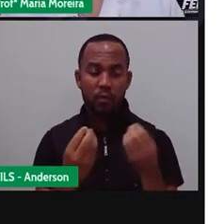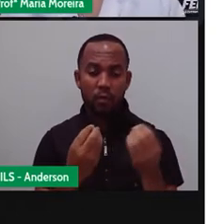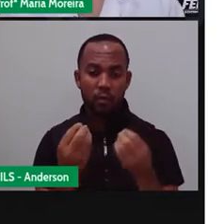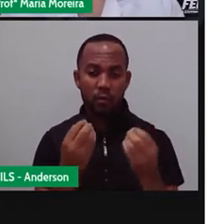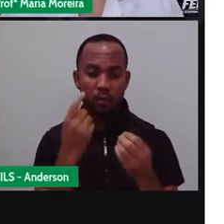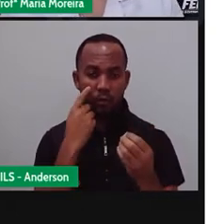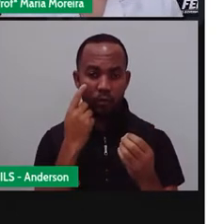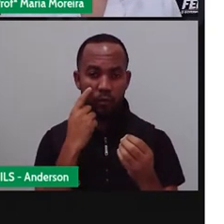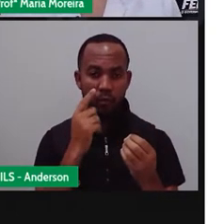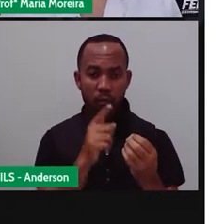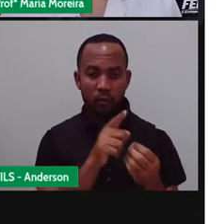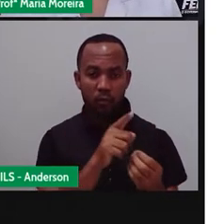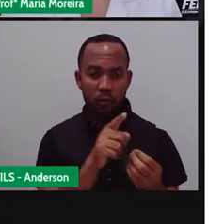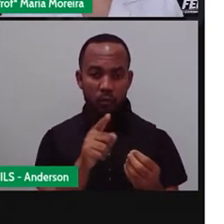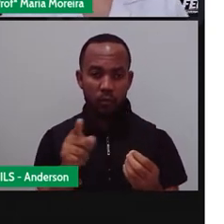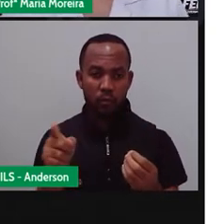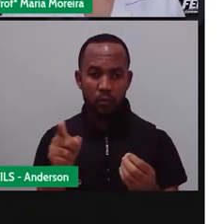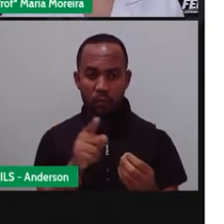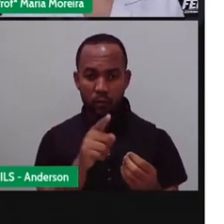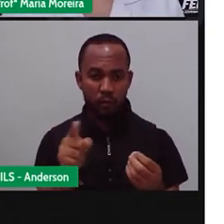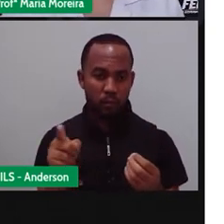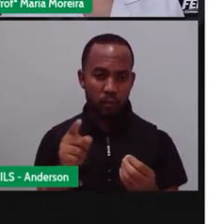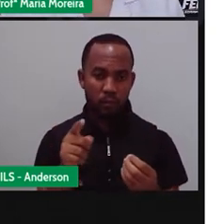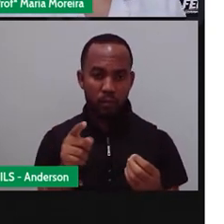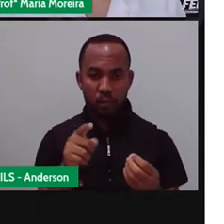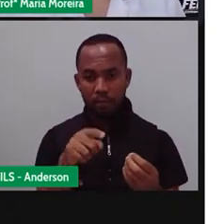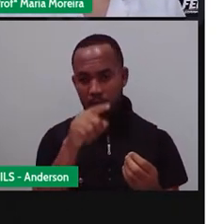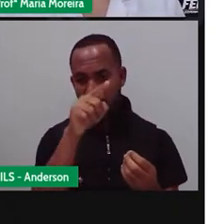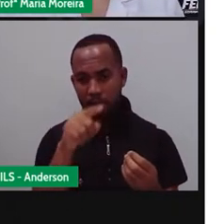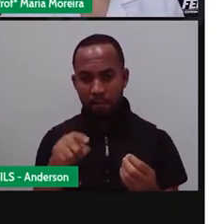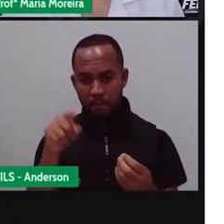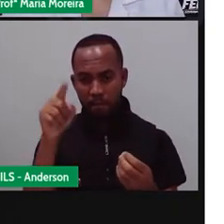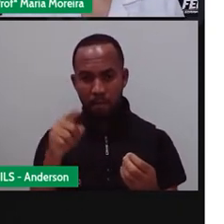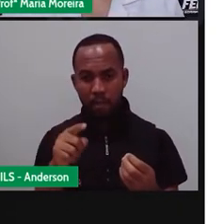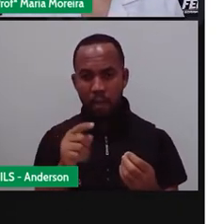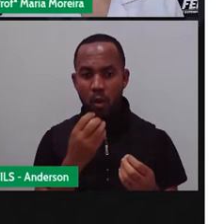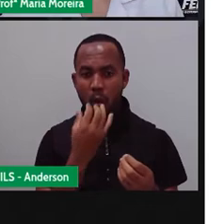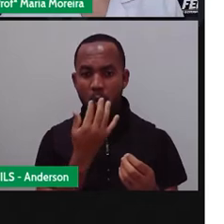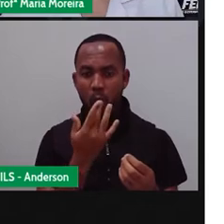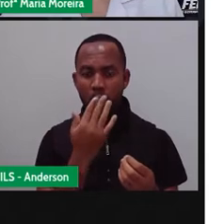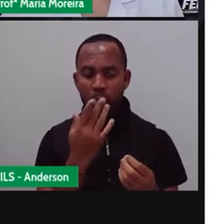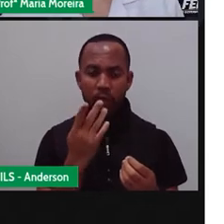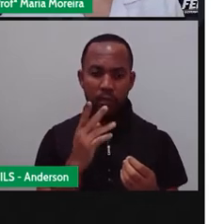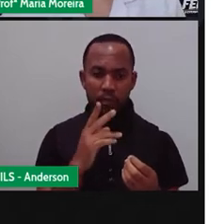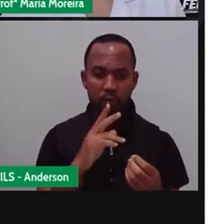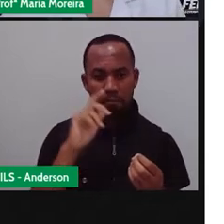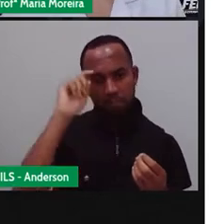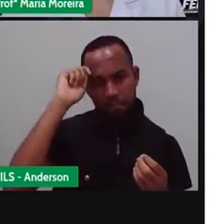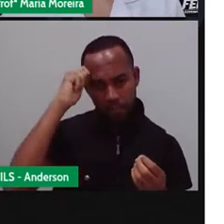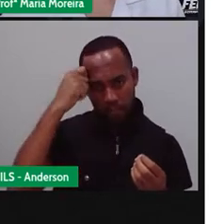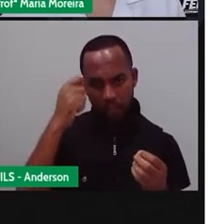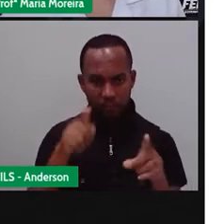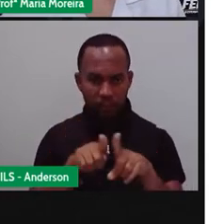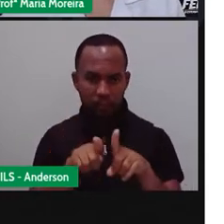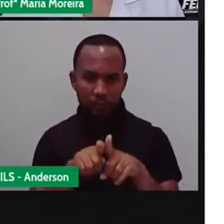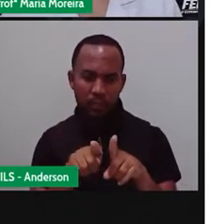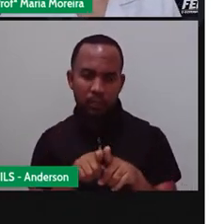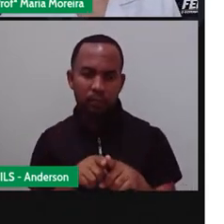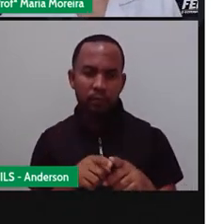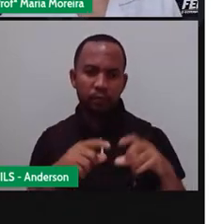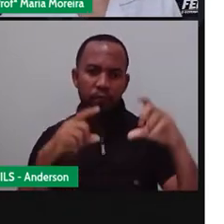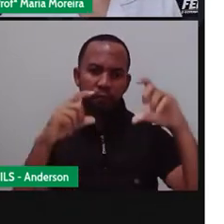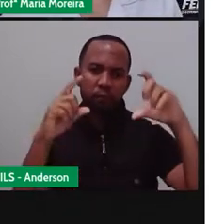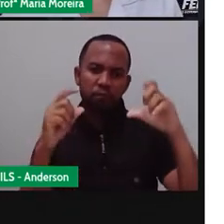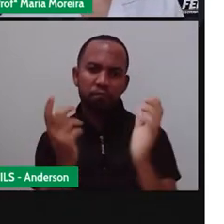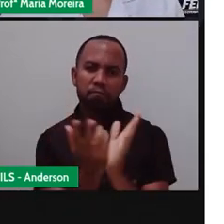faz questão de fazer esse contorno, Esses traços bem demarcados, remetendo aos vitrais. Para quem não